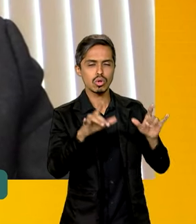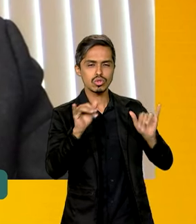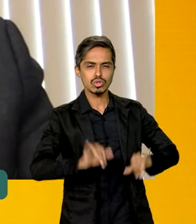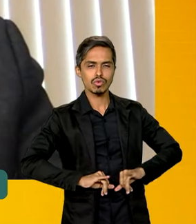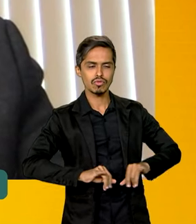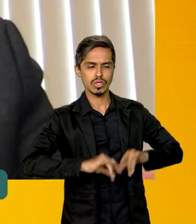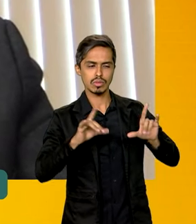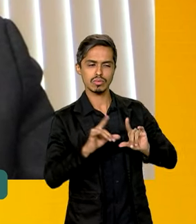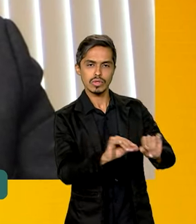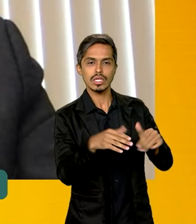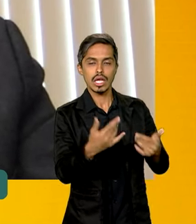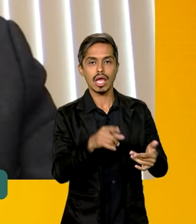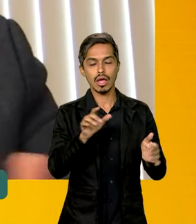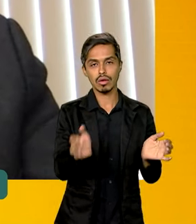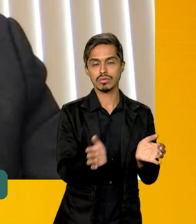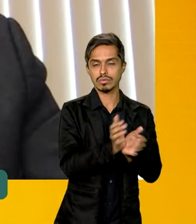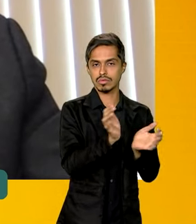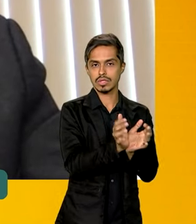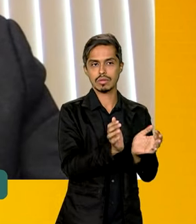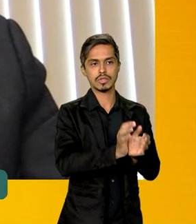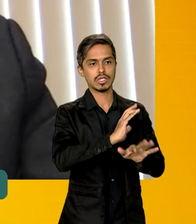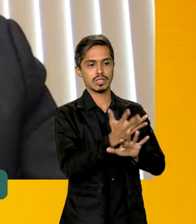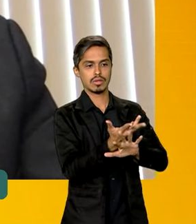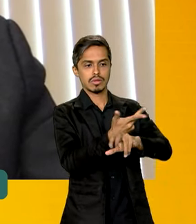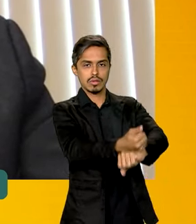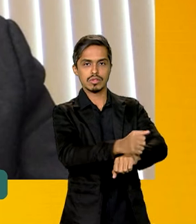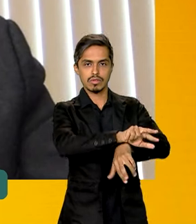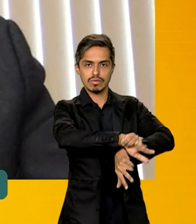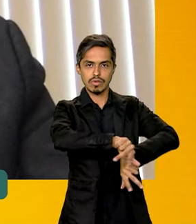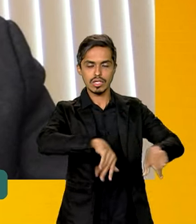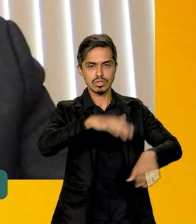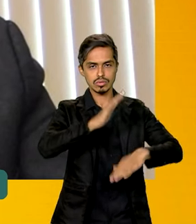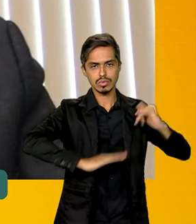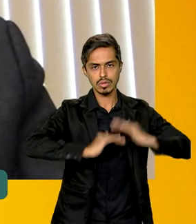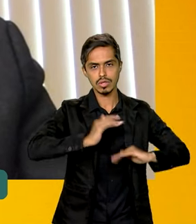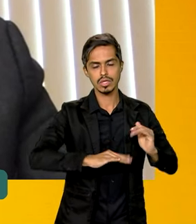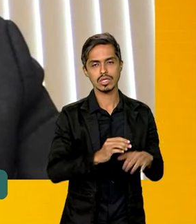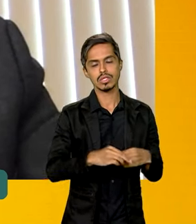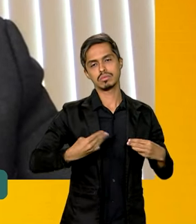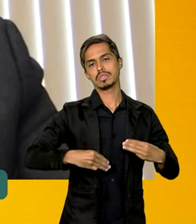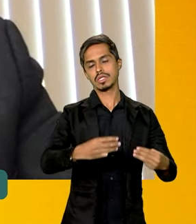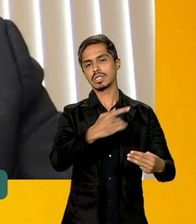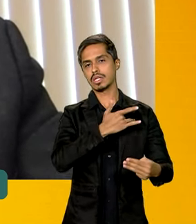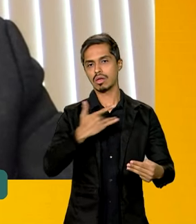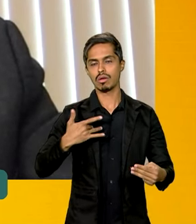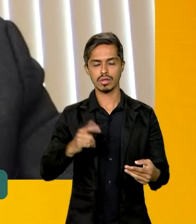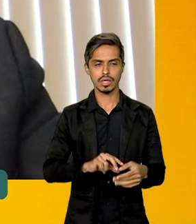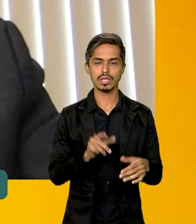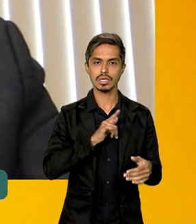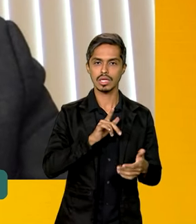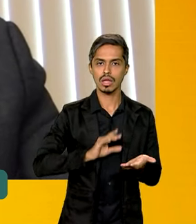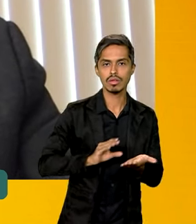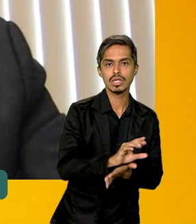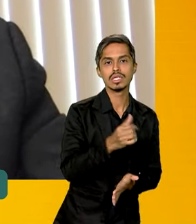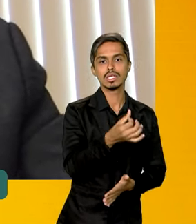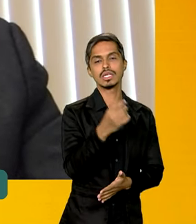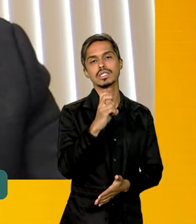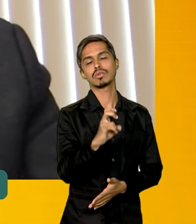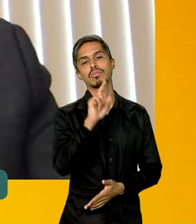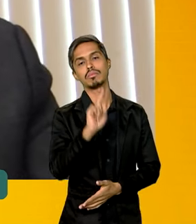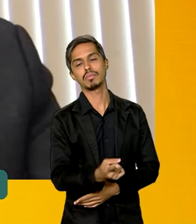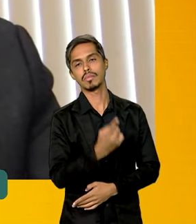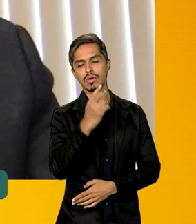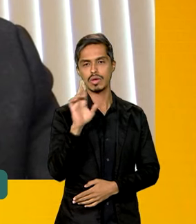multiprofissional. Então, o desenho elaborado pelo Ministério da Saúde contempla um financiamento de 65 mil